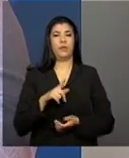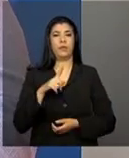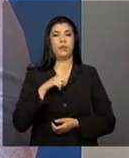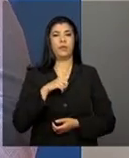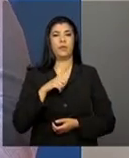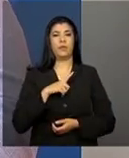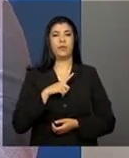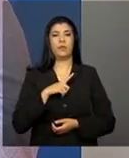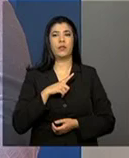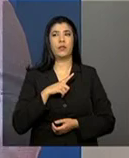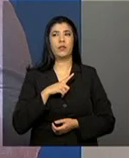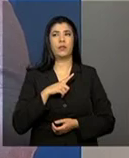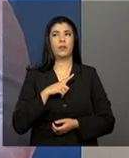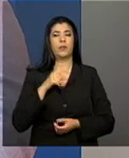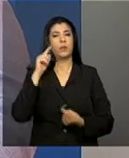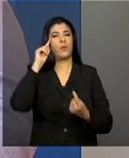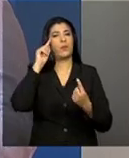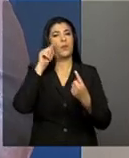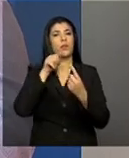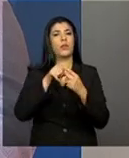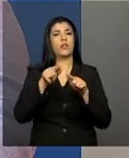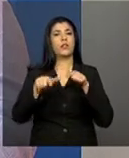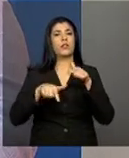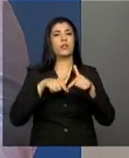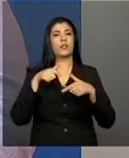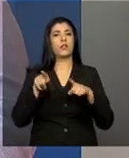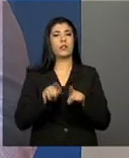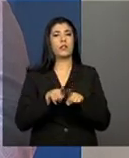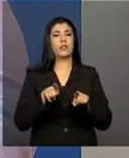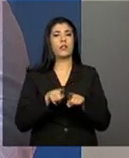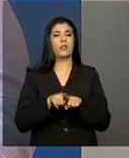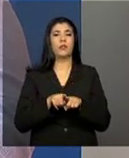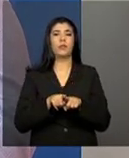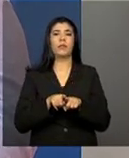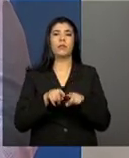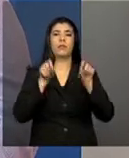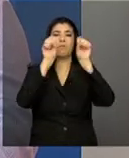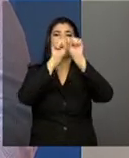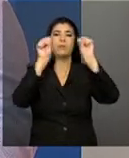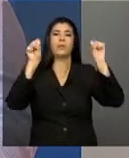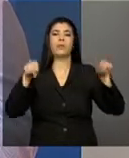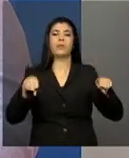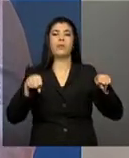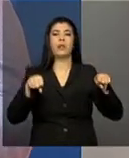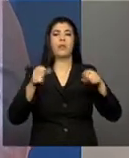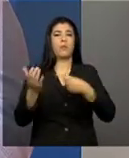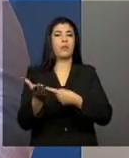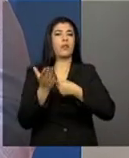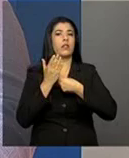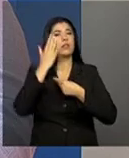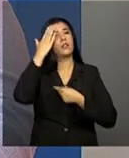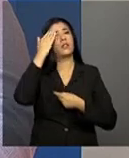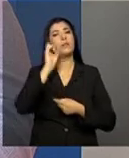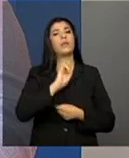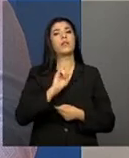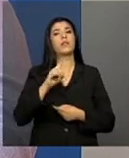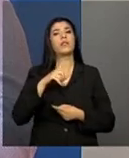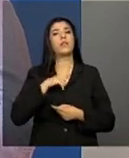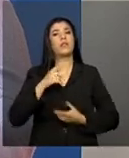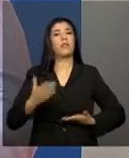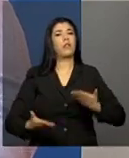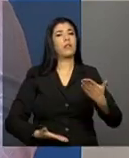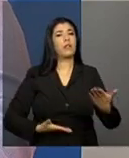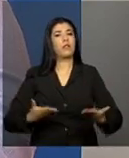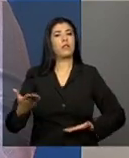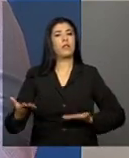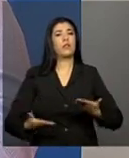conseguimos, inclusive, trabalhar uma ferramenta que nos permite saber, por exemplo, o atendimento prestado,